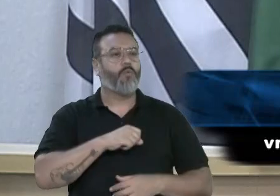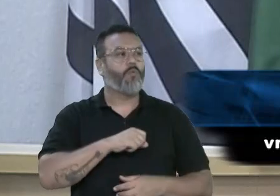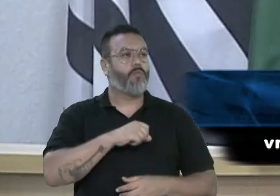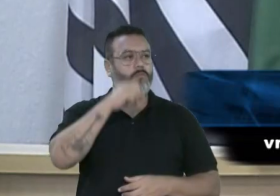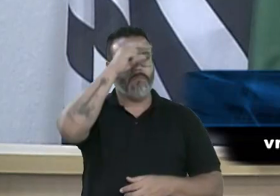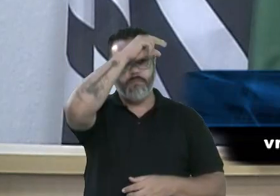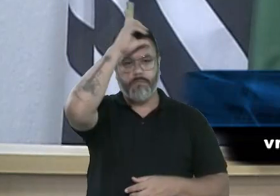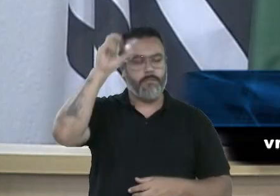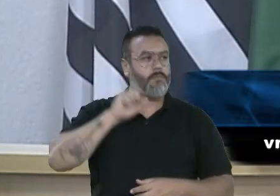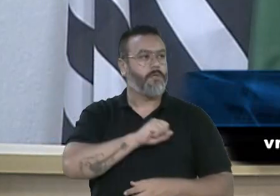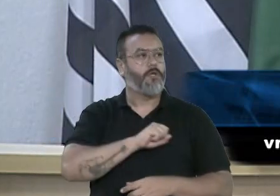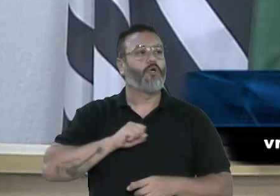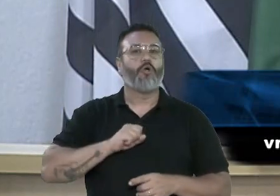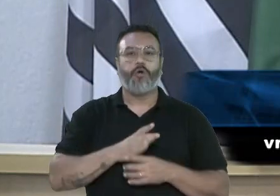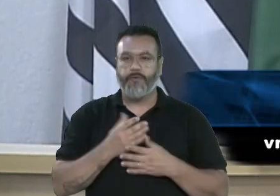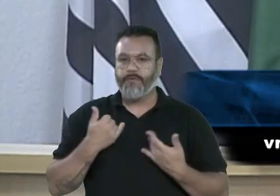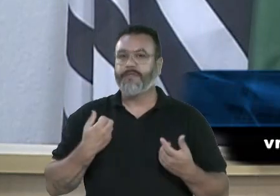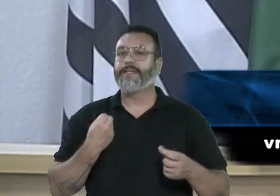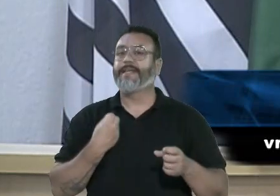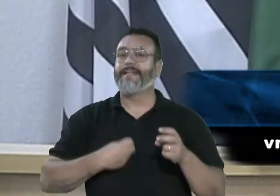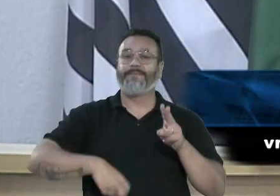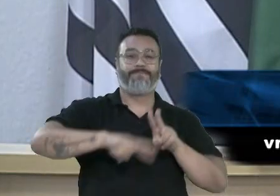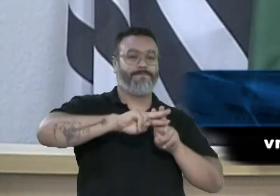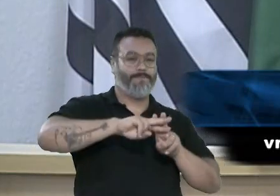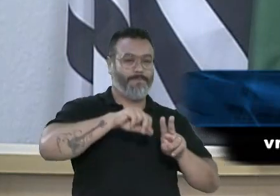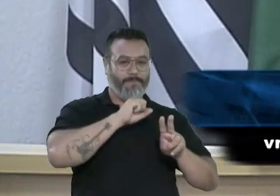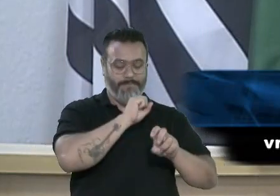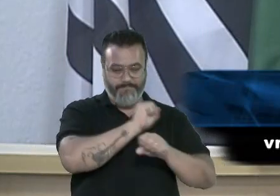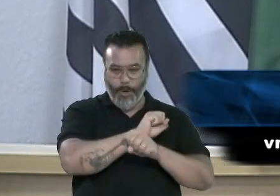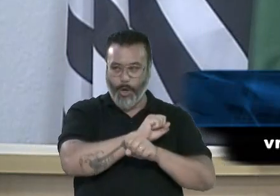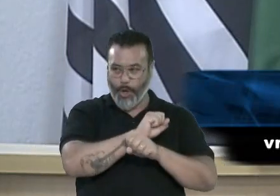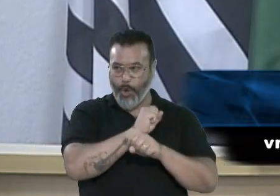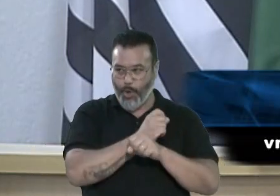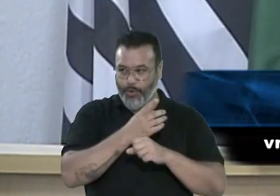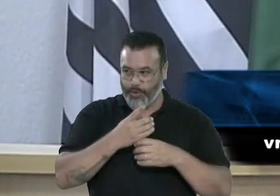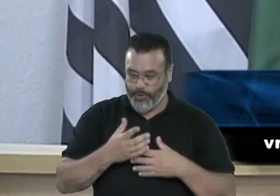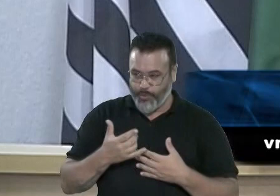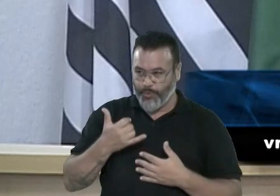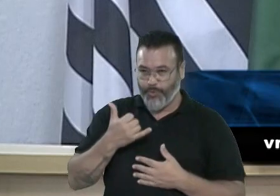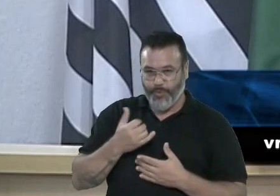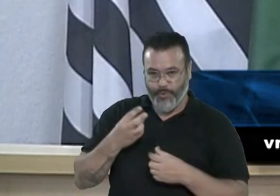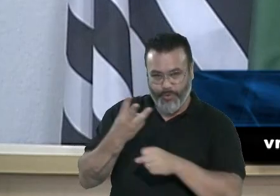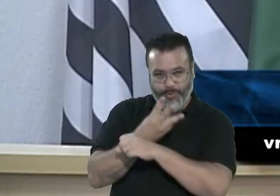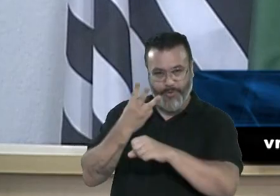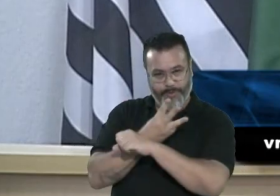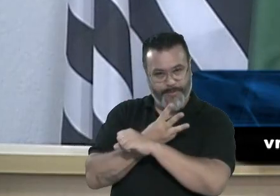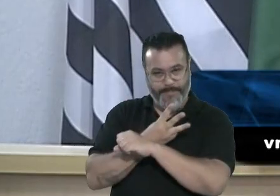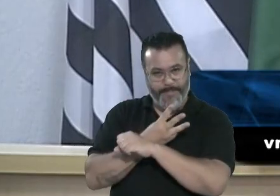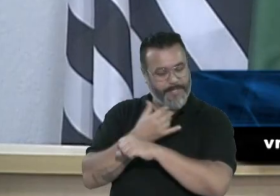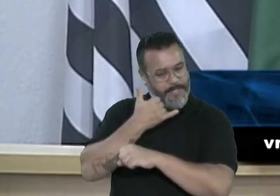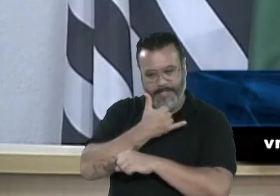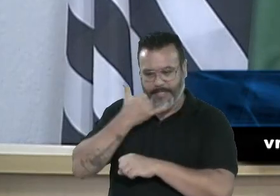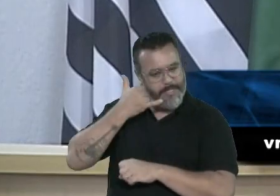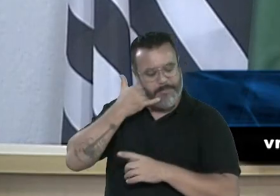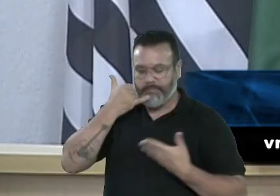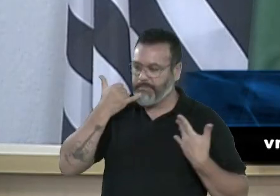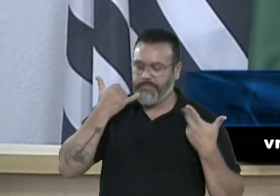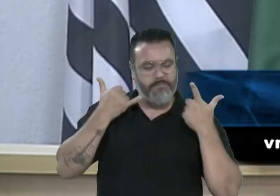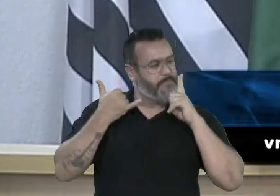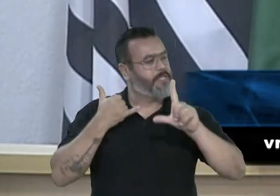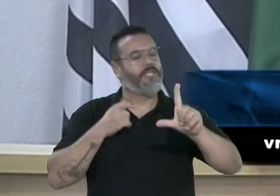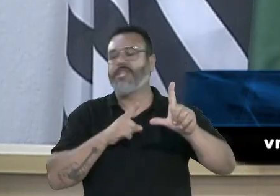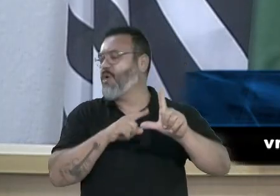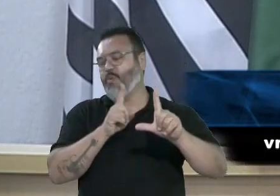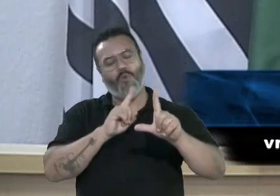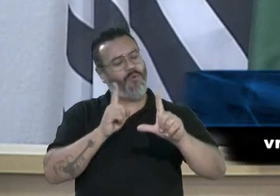A vereadora Vivi da Rádio parabenizou a Secretaria de Segurança Pública pela Operação Sossego, mas pediu mais ponderação para que os comerciantes